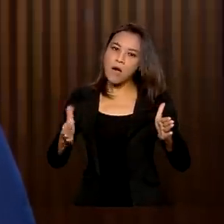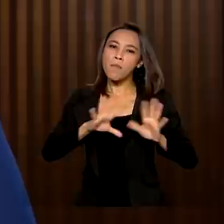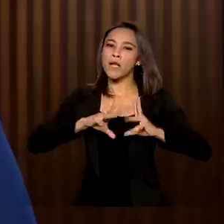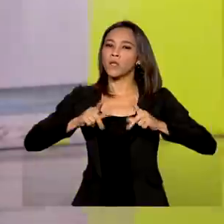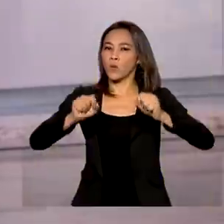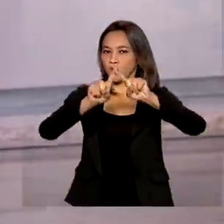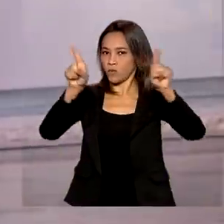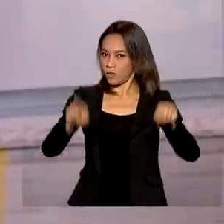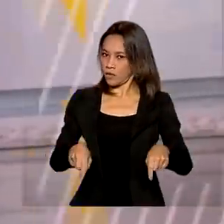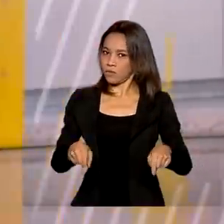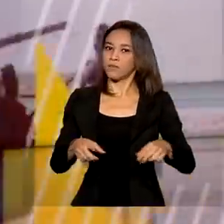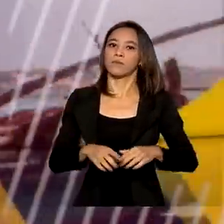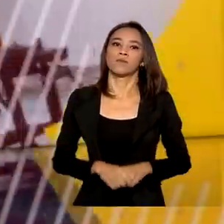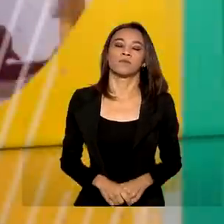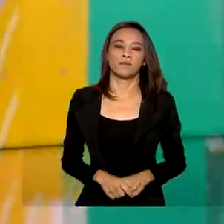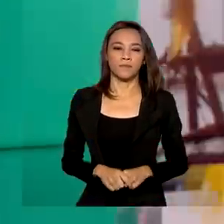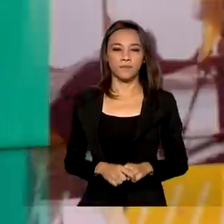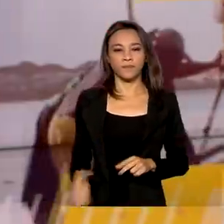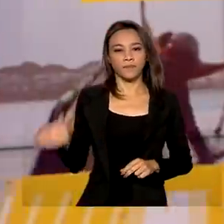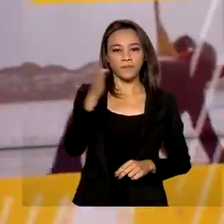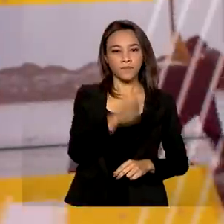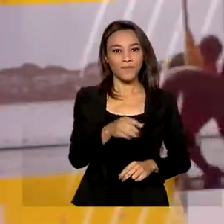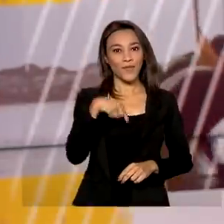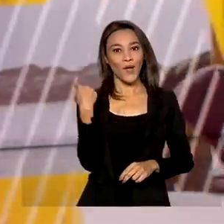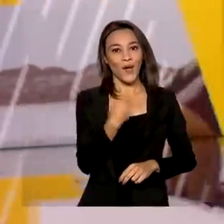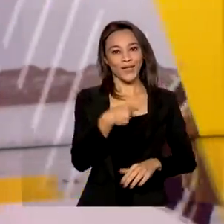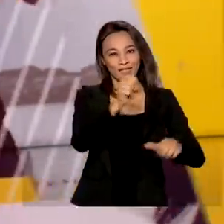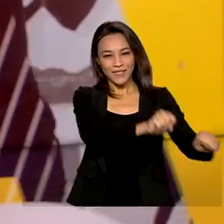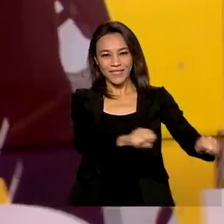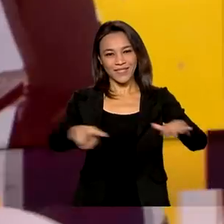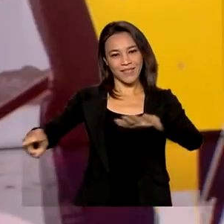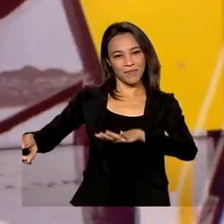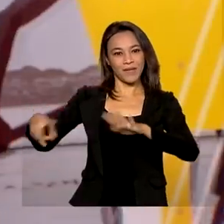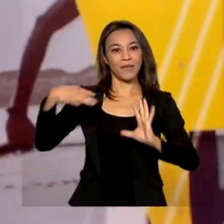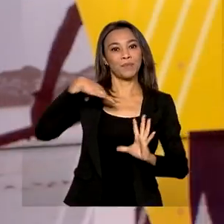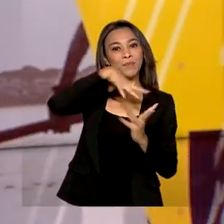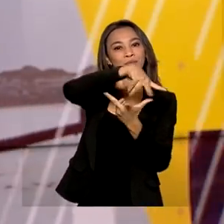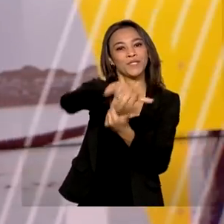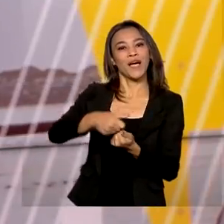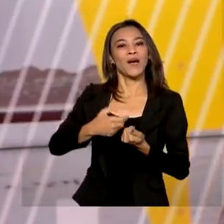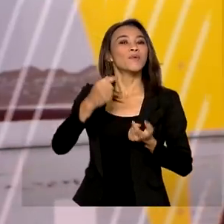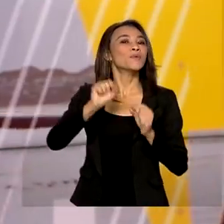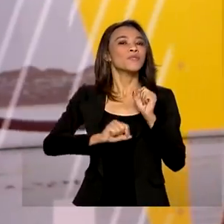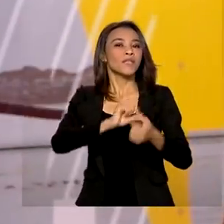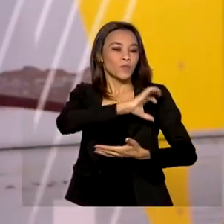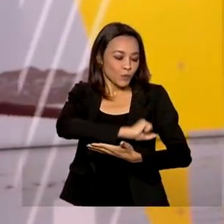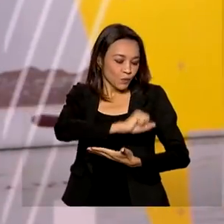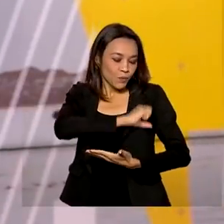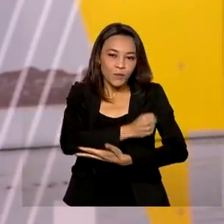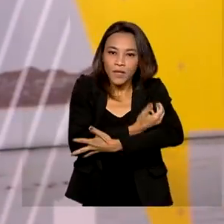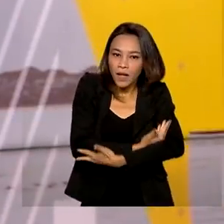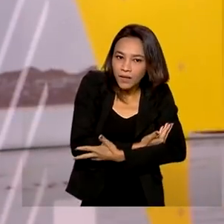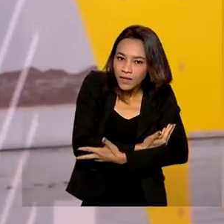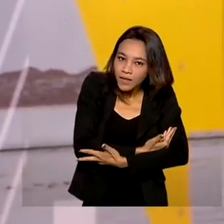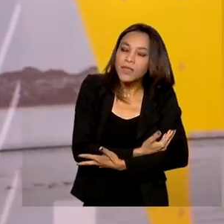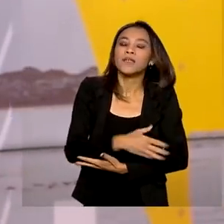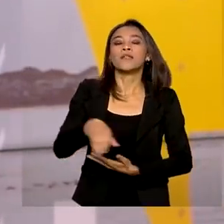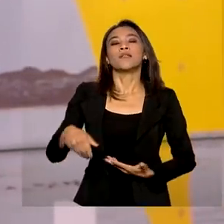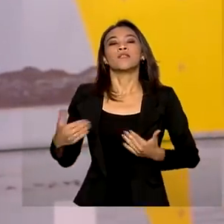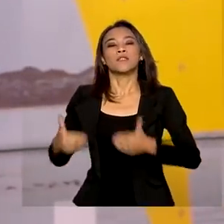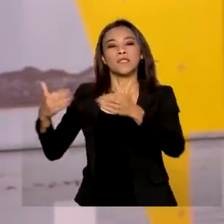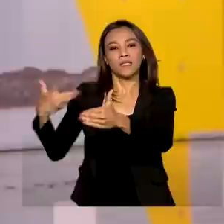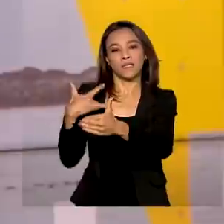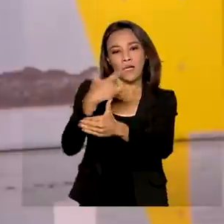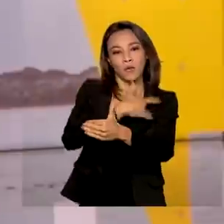funcionários. Estamos na Semana Mundial de Aleitamento Materno e o Ministério da Saúde lançou mais uma campanha para